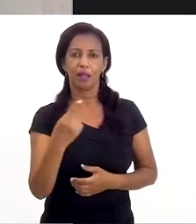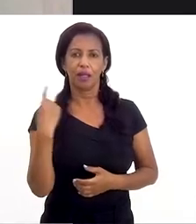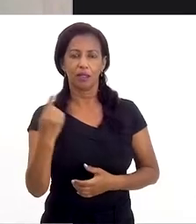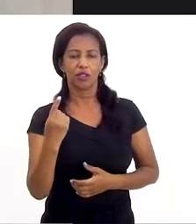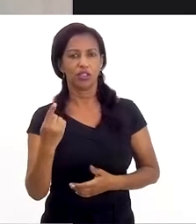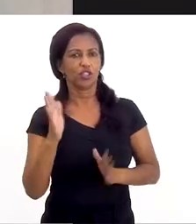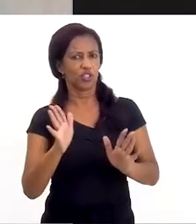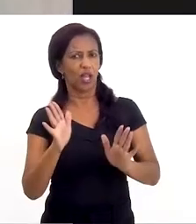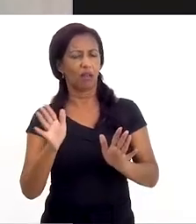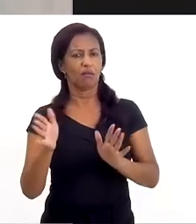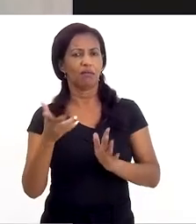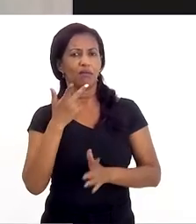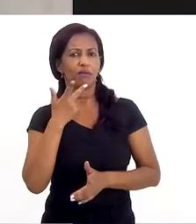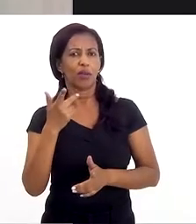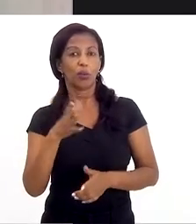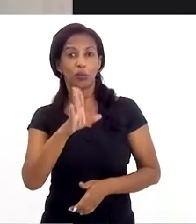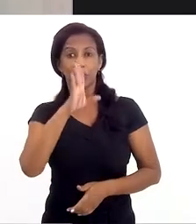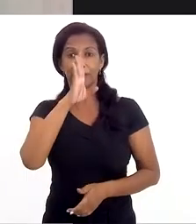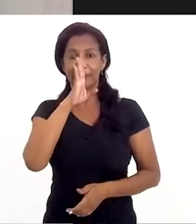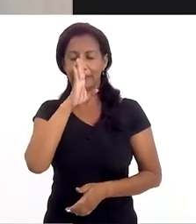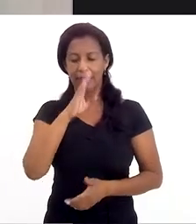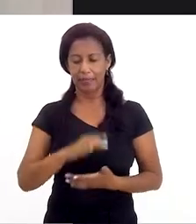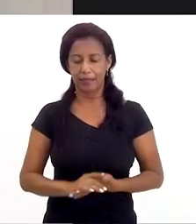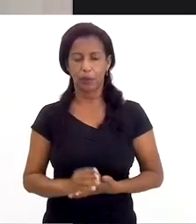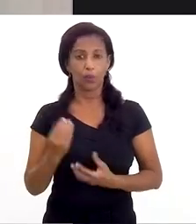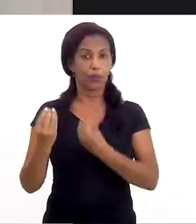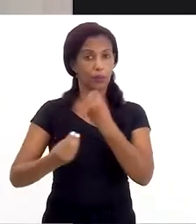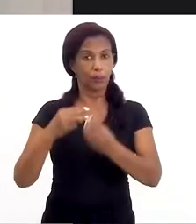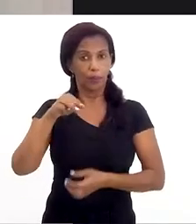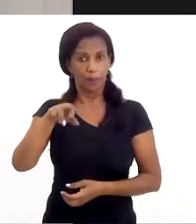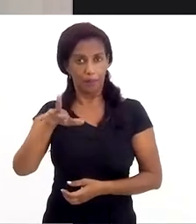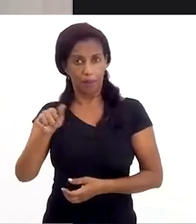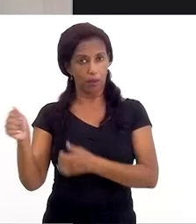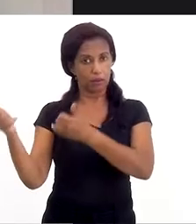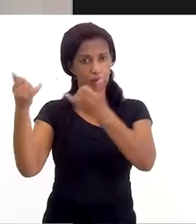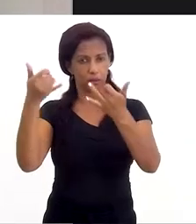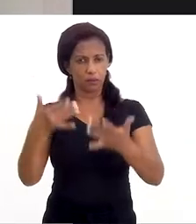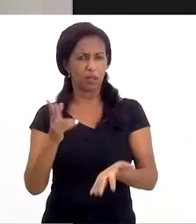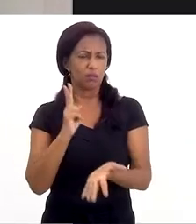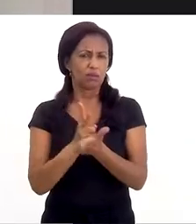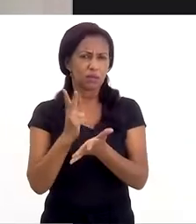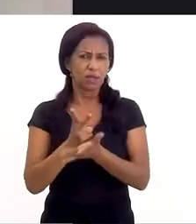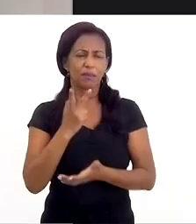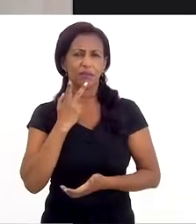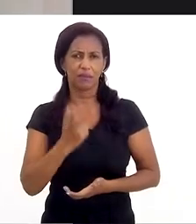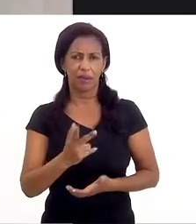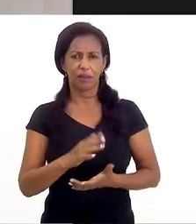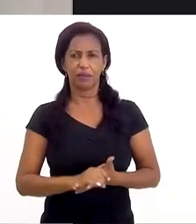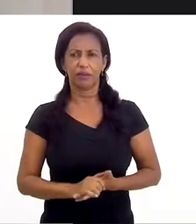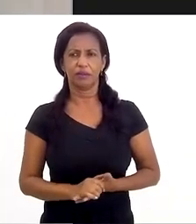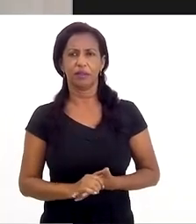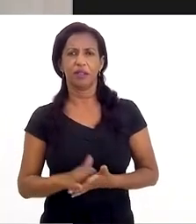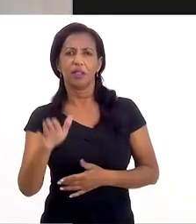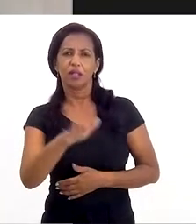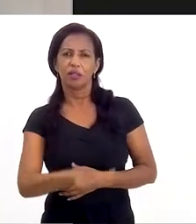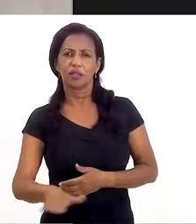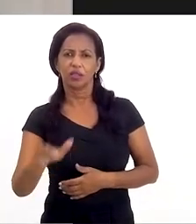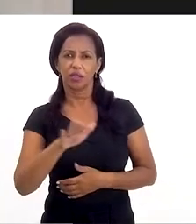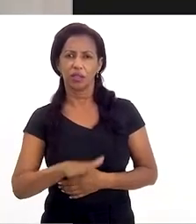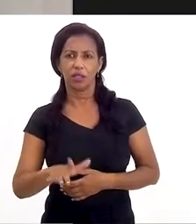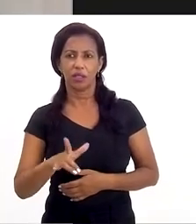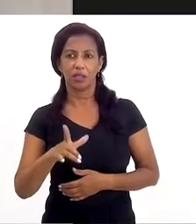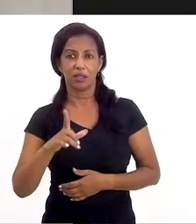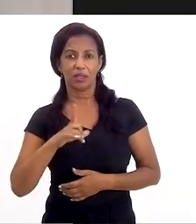né, que a gente tratou anteriormente, a questão do silêncio, né, como a Maura bem colocou. Eu sempre falo que as